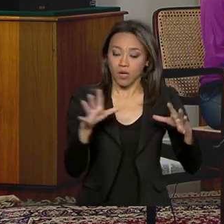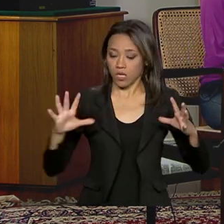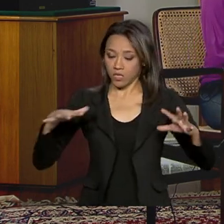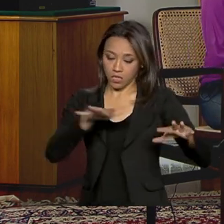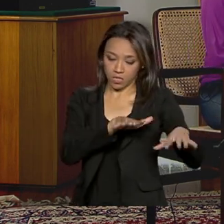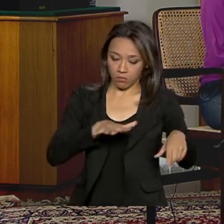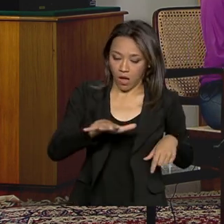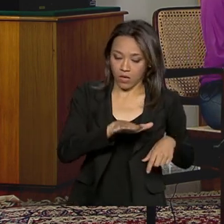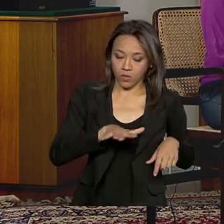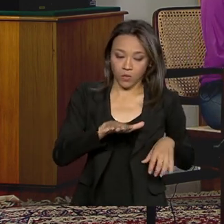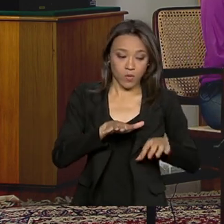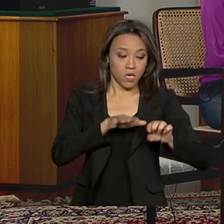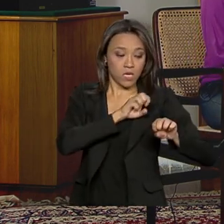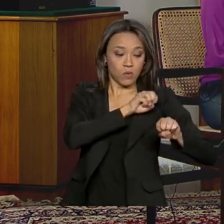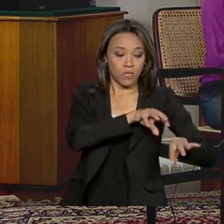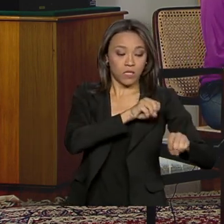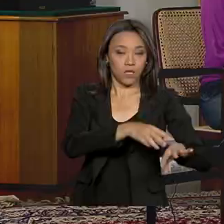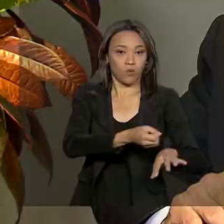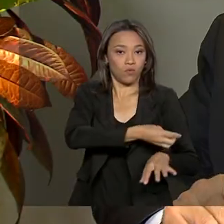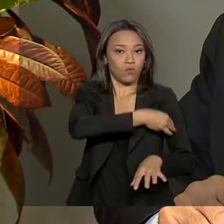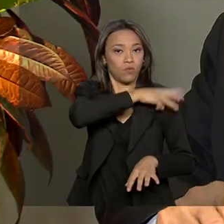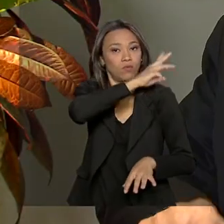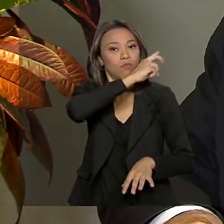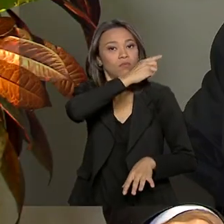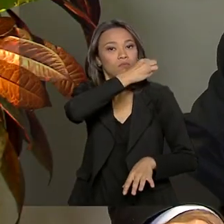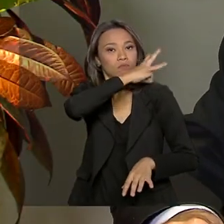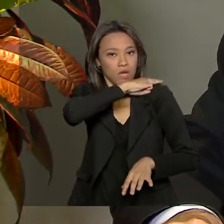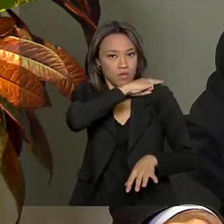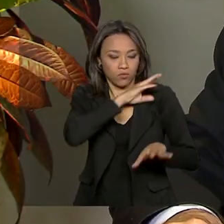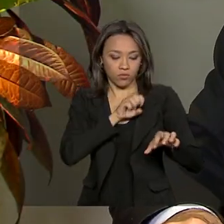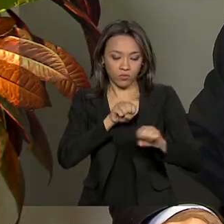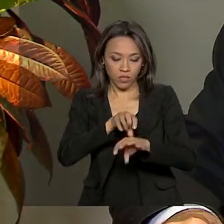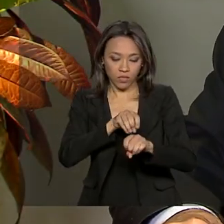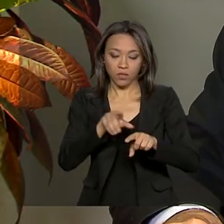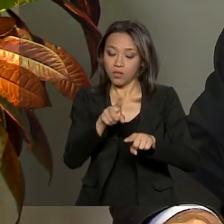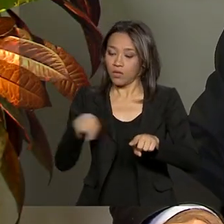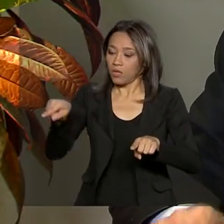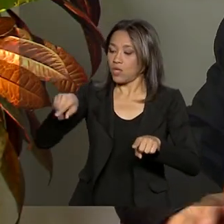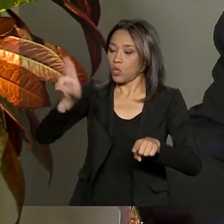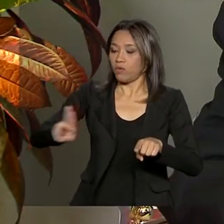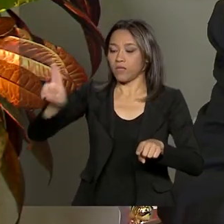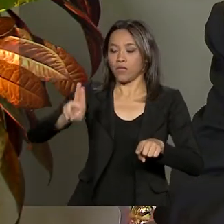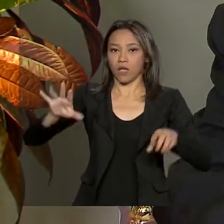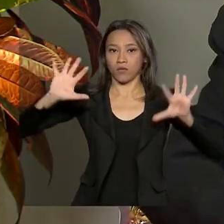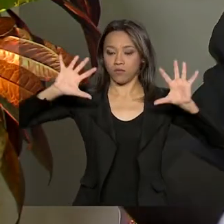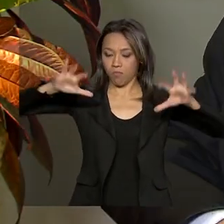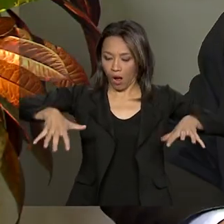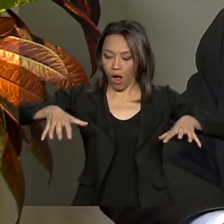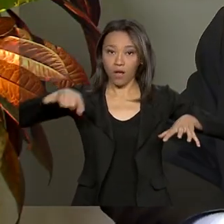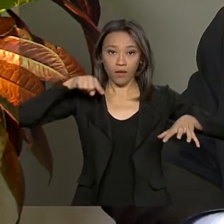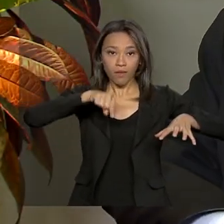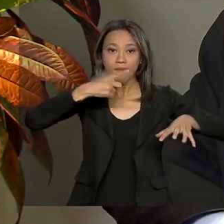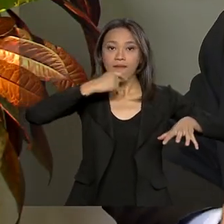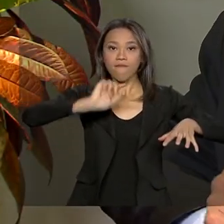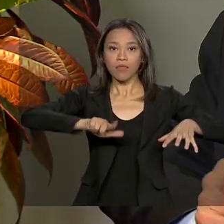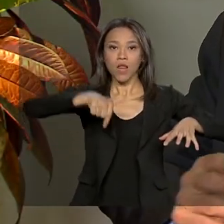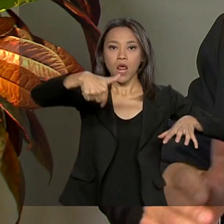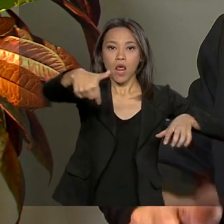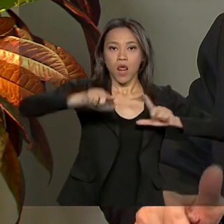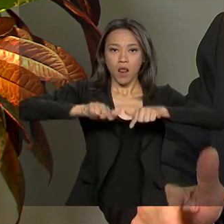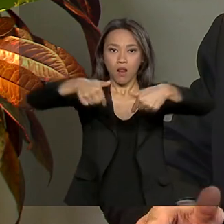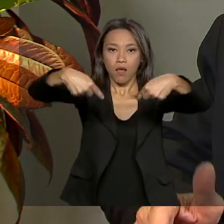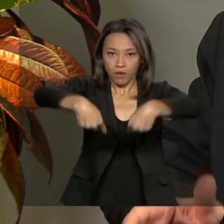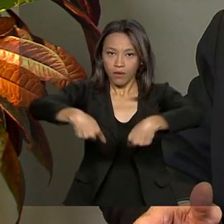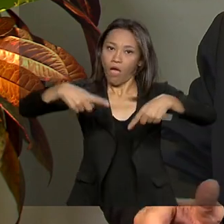o ensino médio e a universidade, que é gente que precisa botar a mão na massa. E nós